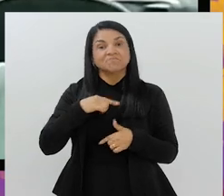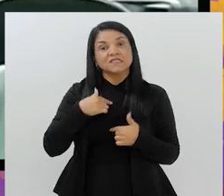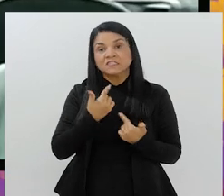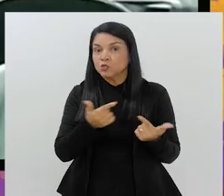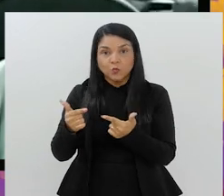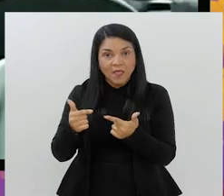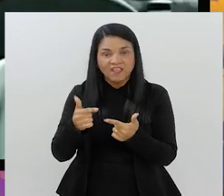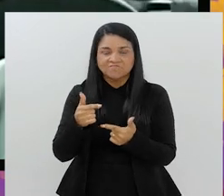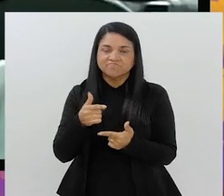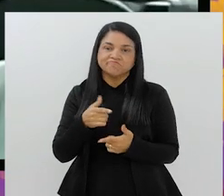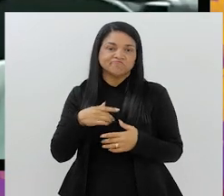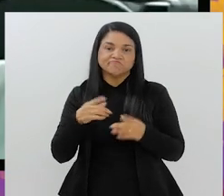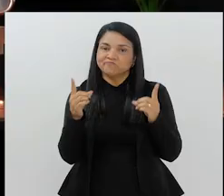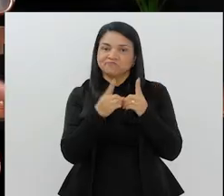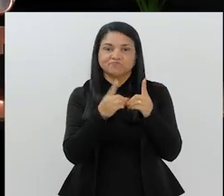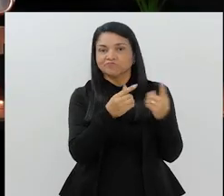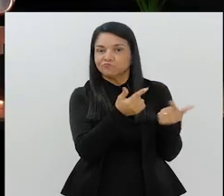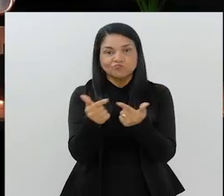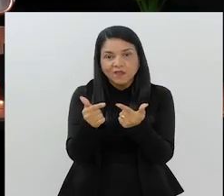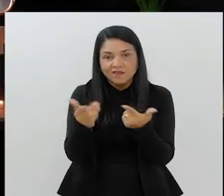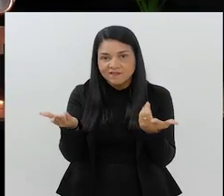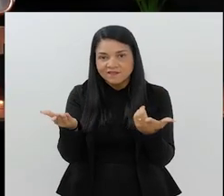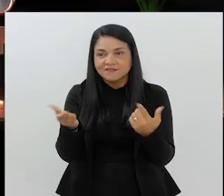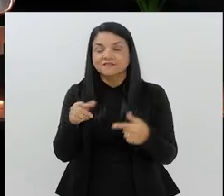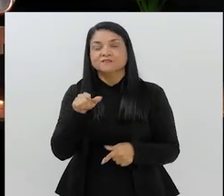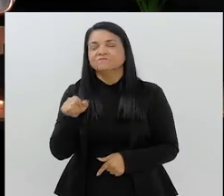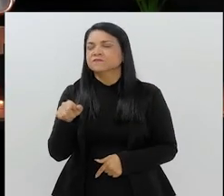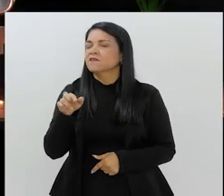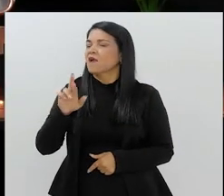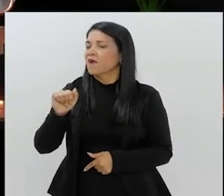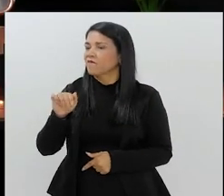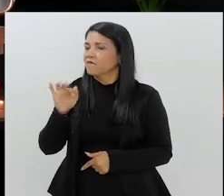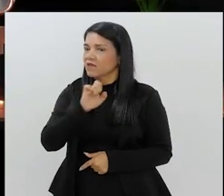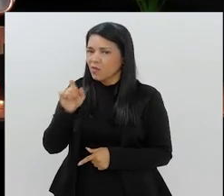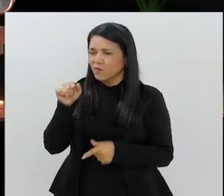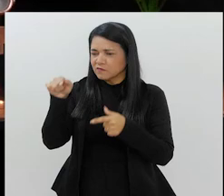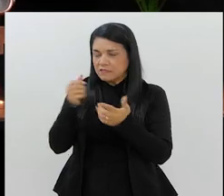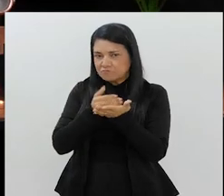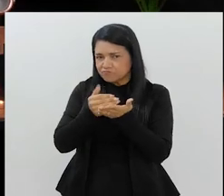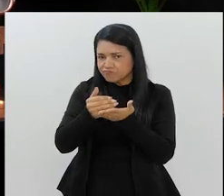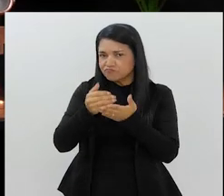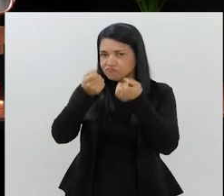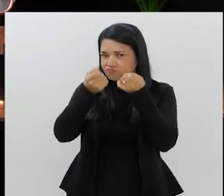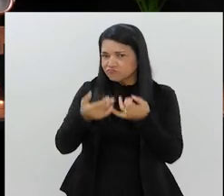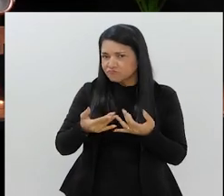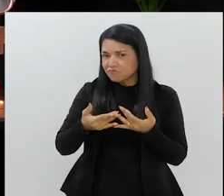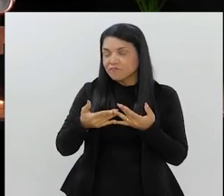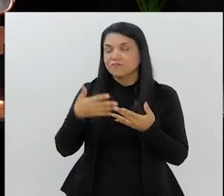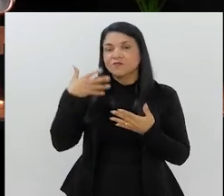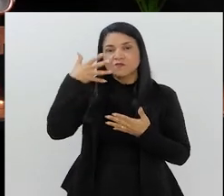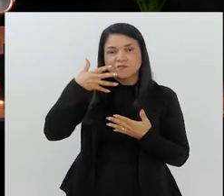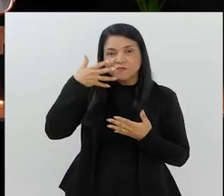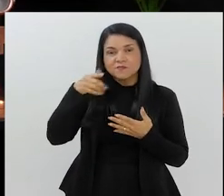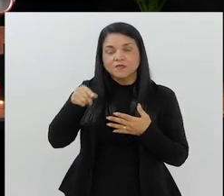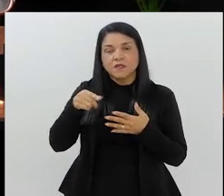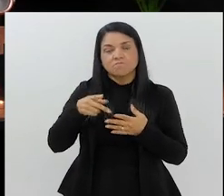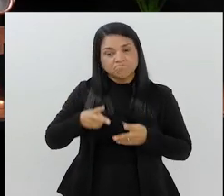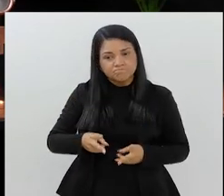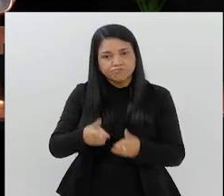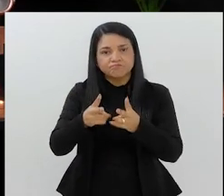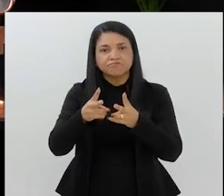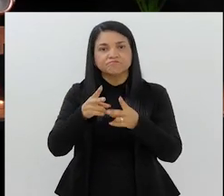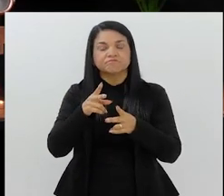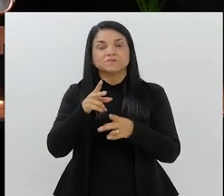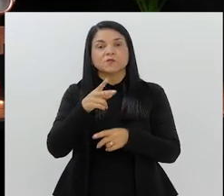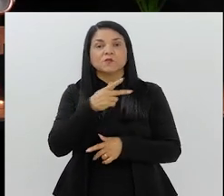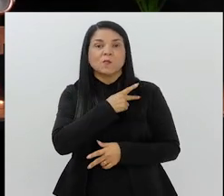ela não é atendida. Simples assim. Mas, Rafael, você citou, lá no início do teu comentário, sobre